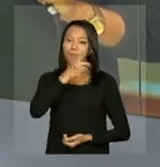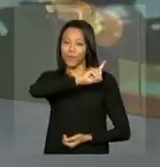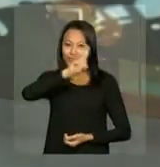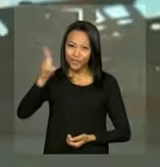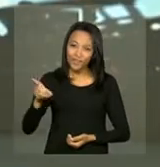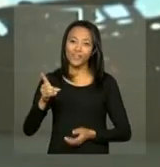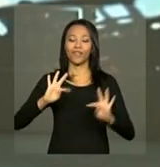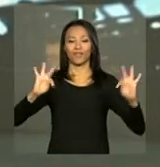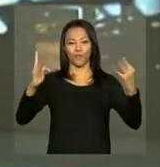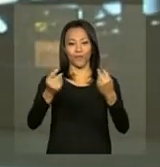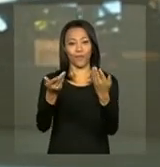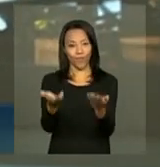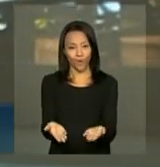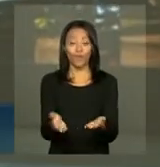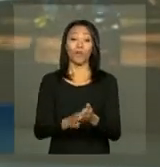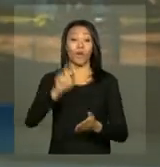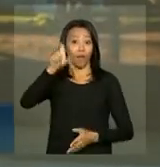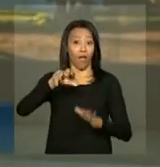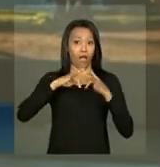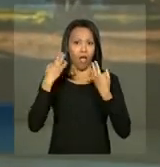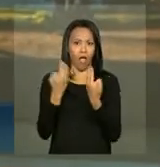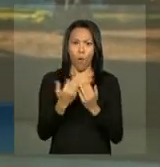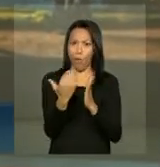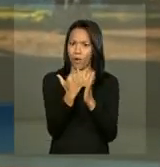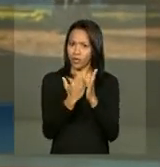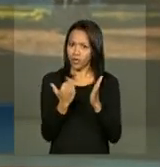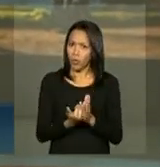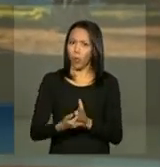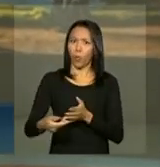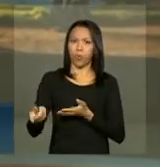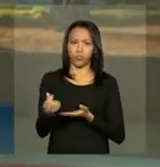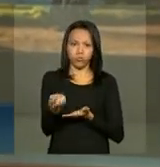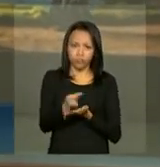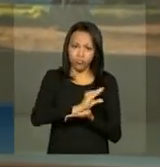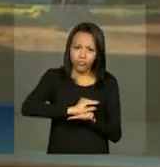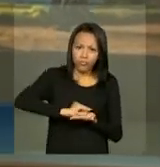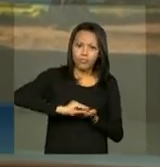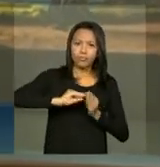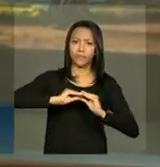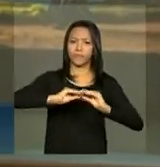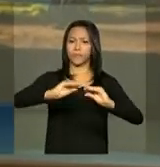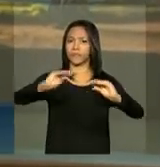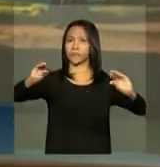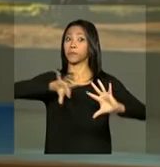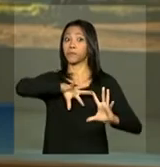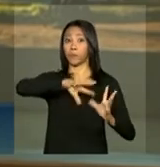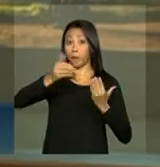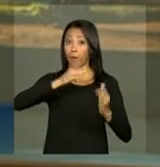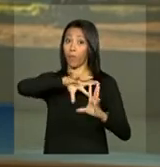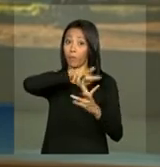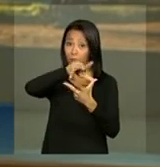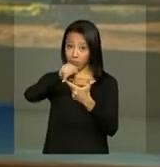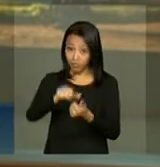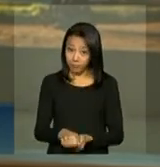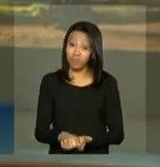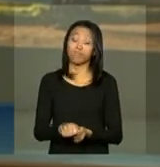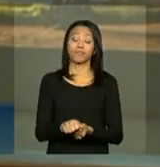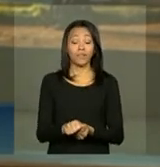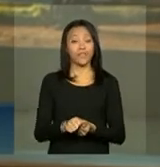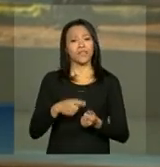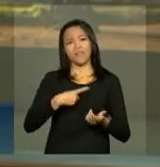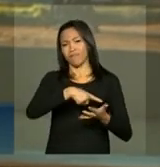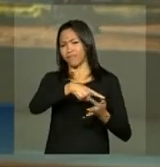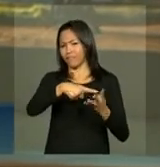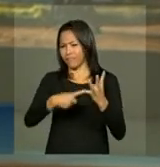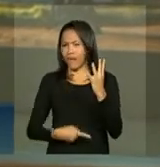Malu. Bom dia a todos. O Bolsa Família é o maior programa de transferência de renda de todo o mundo com condicionalidades. Entre as